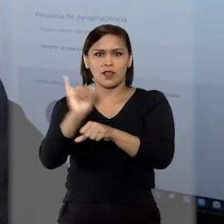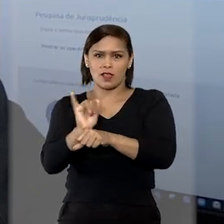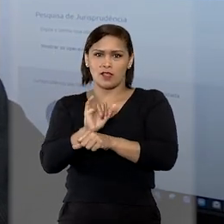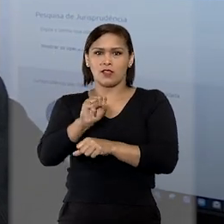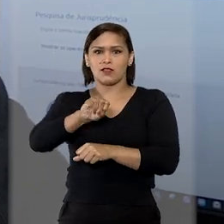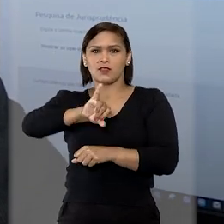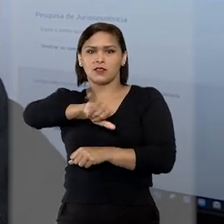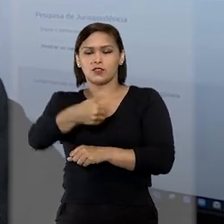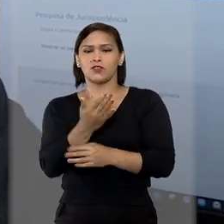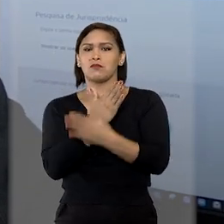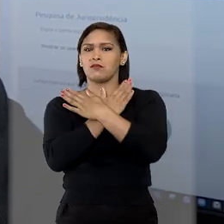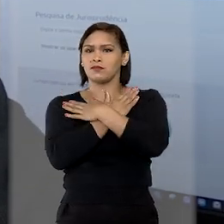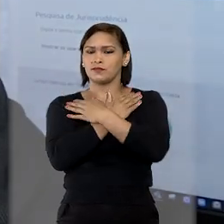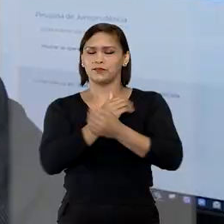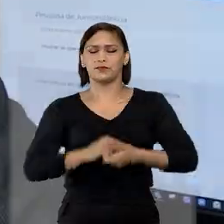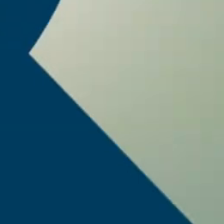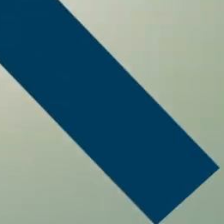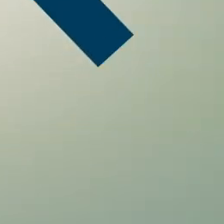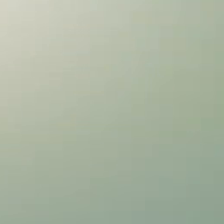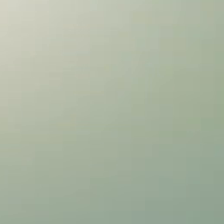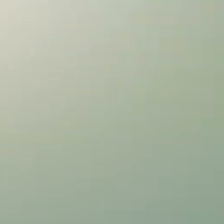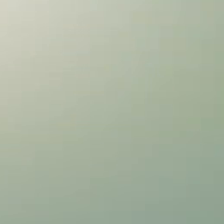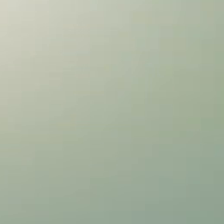STJ no YouTube. Um abraço!